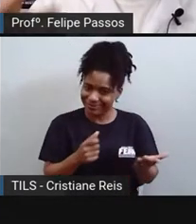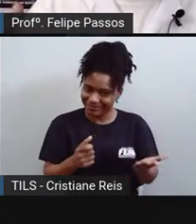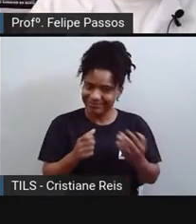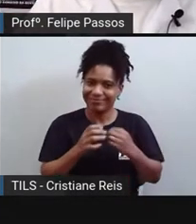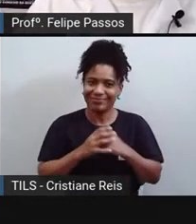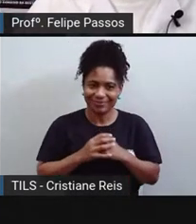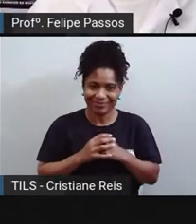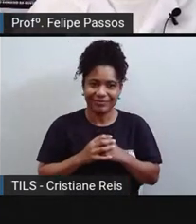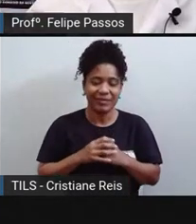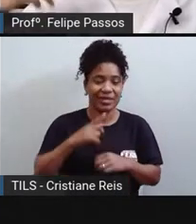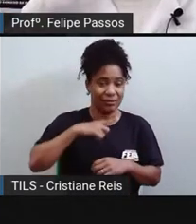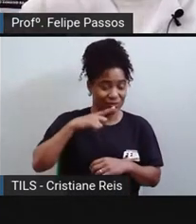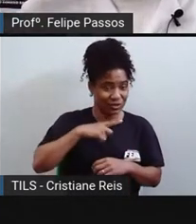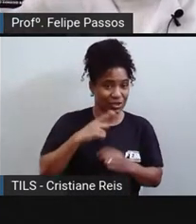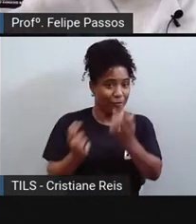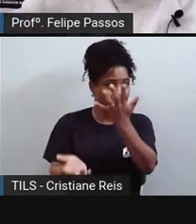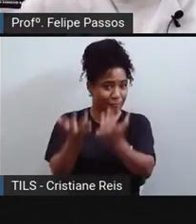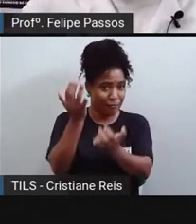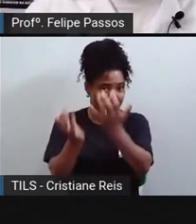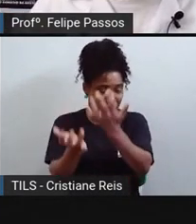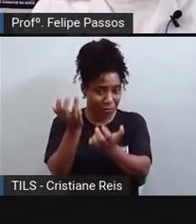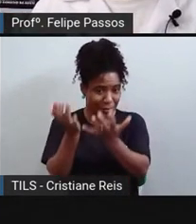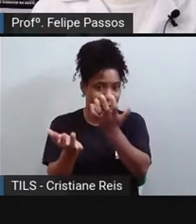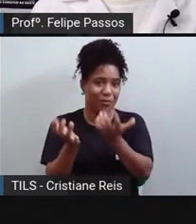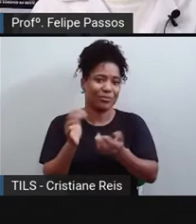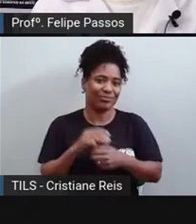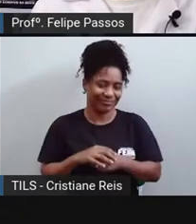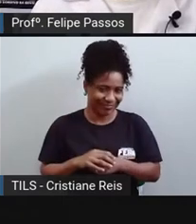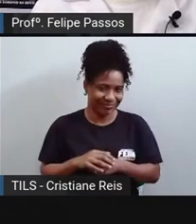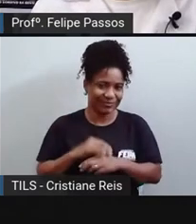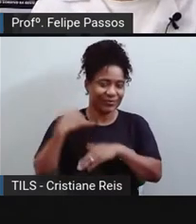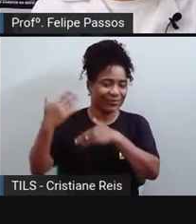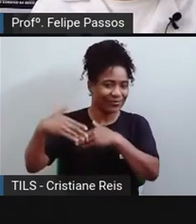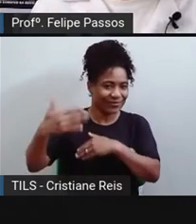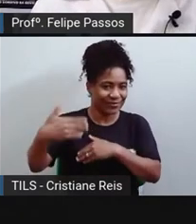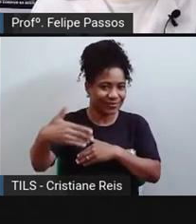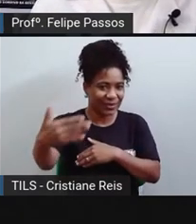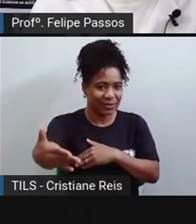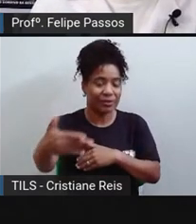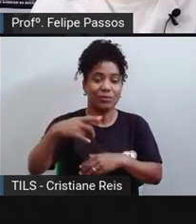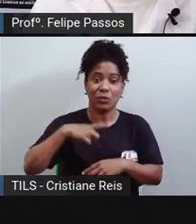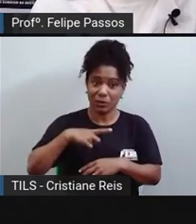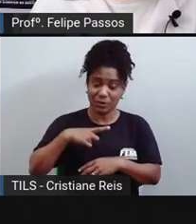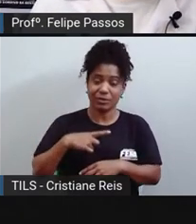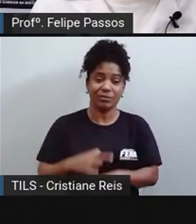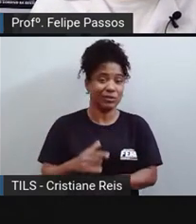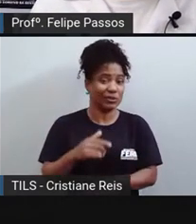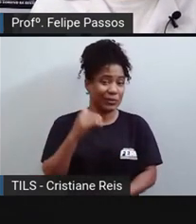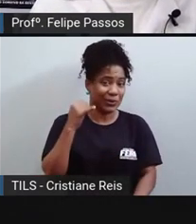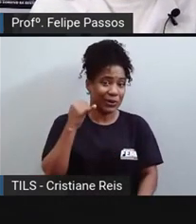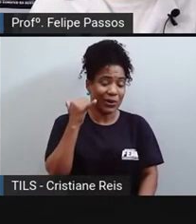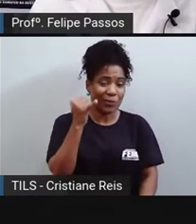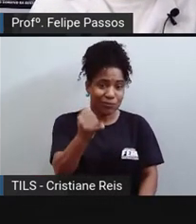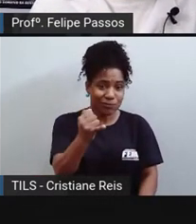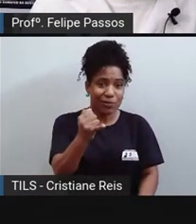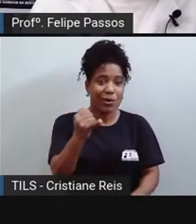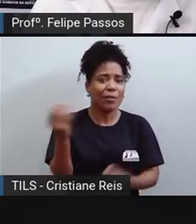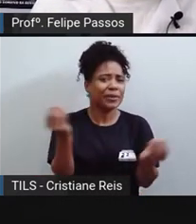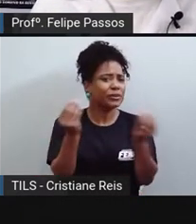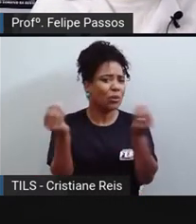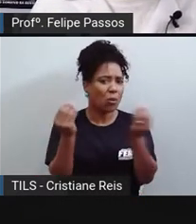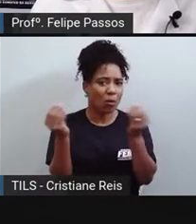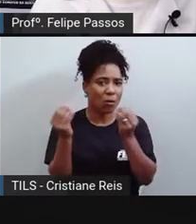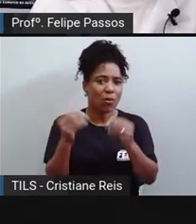tinha uma arma. Depois de muito, muito, muito tempo, vieram as armas de fogo, que elas usam pólvora. E aí,